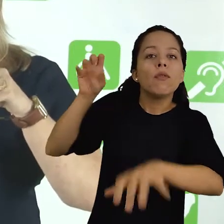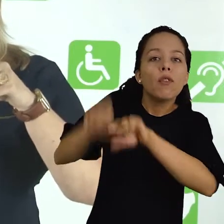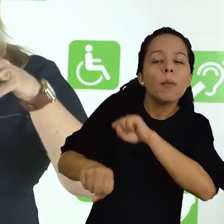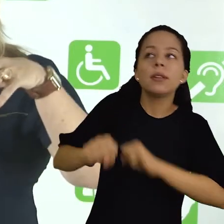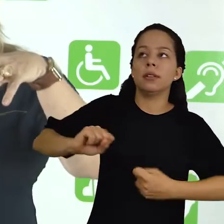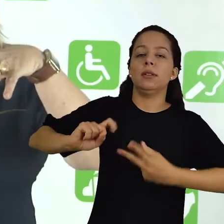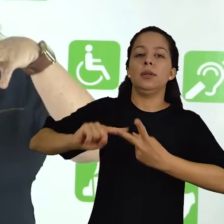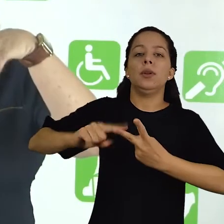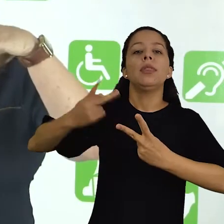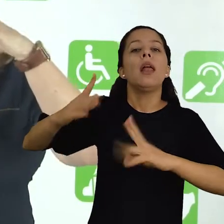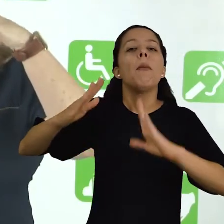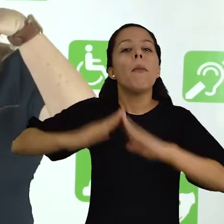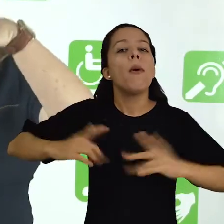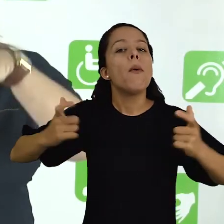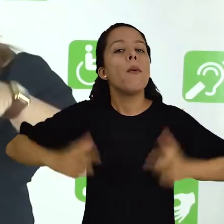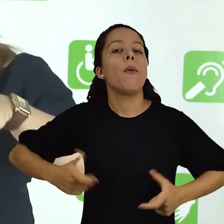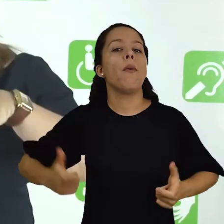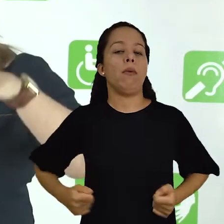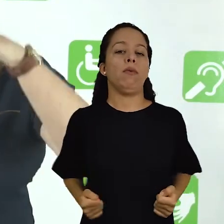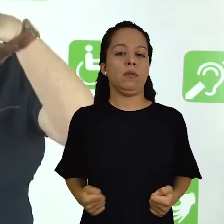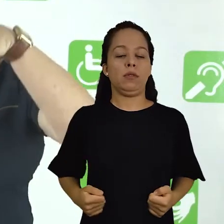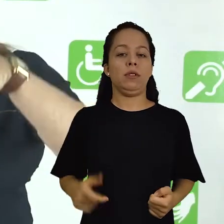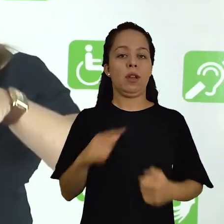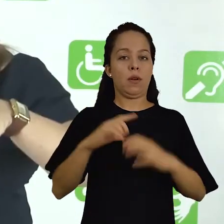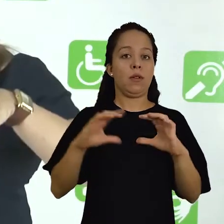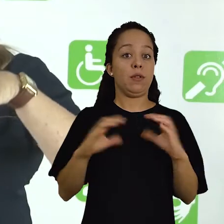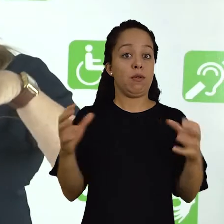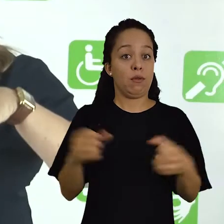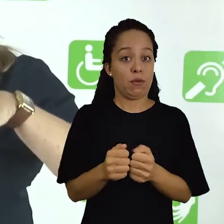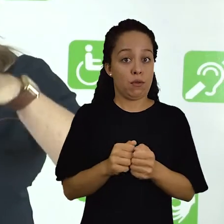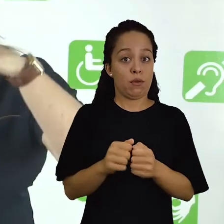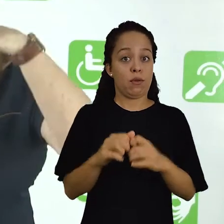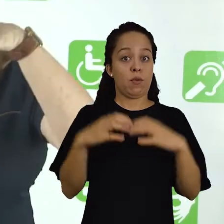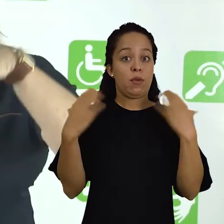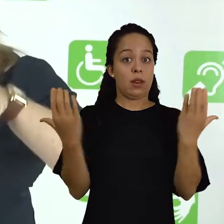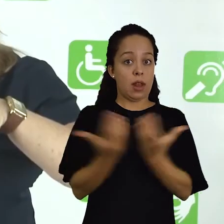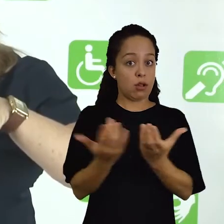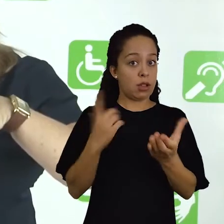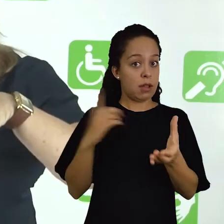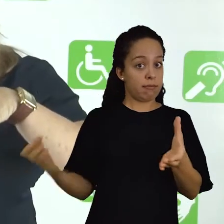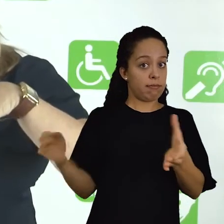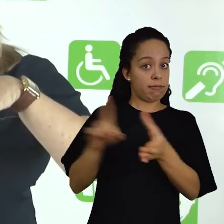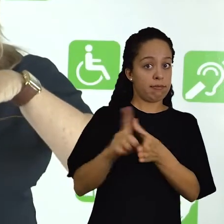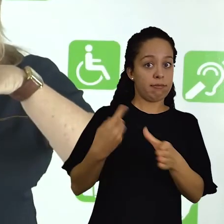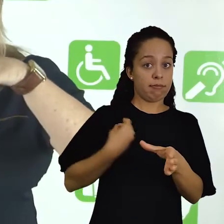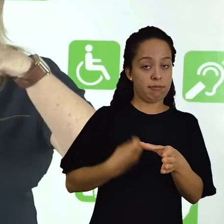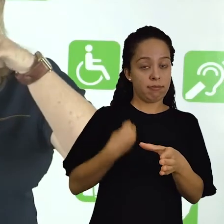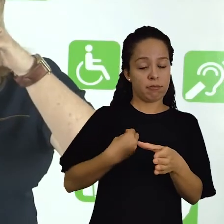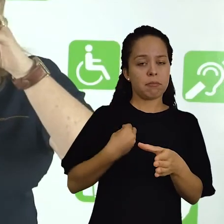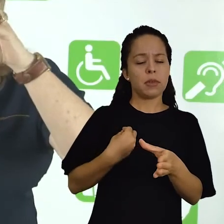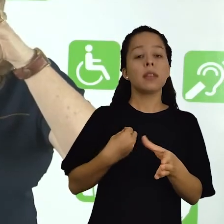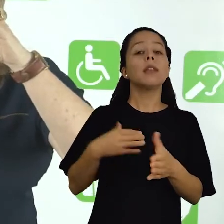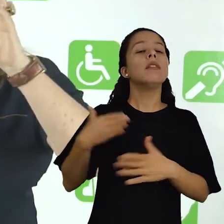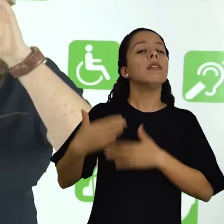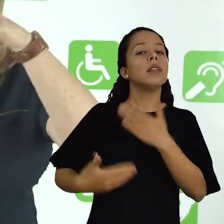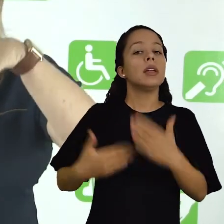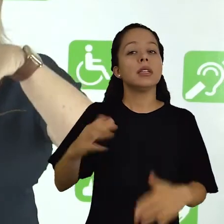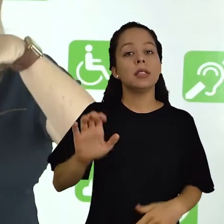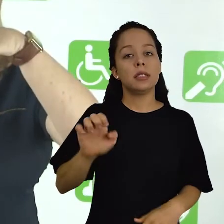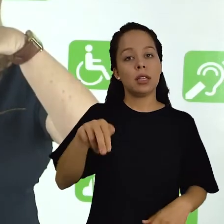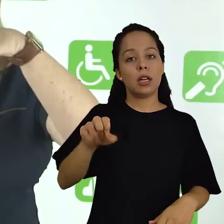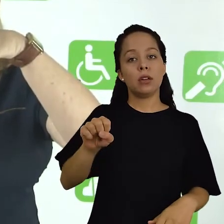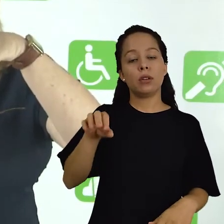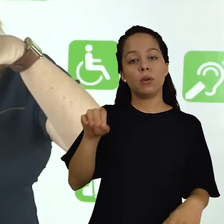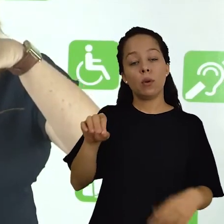algumas pessoas integrantes de uma determinada comunidade e é